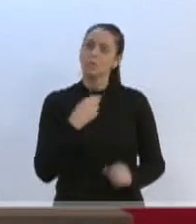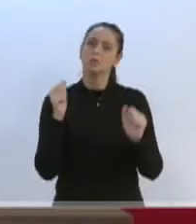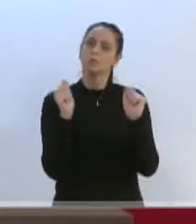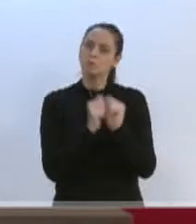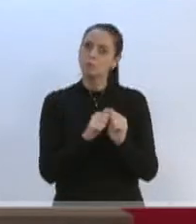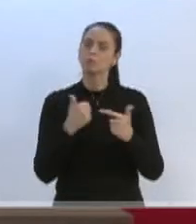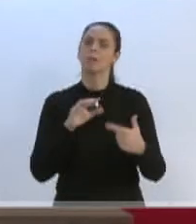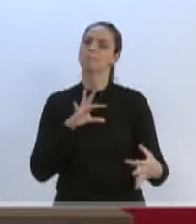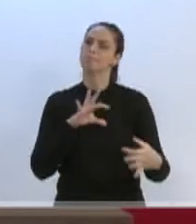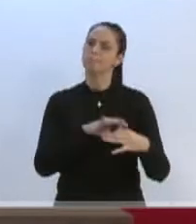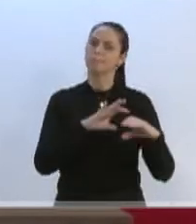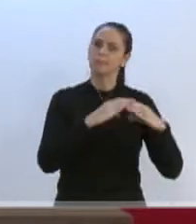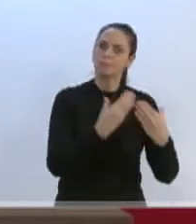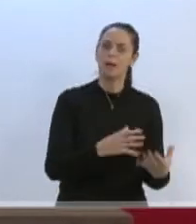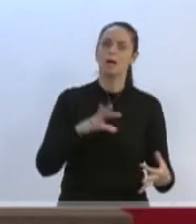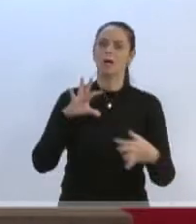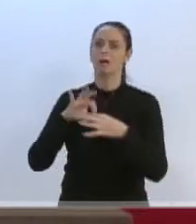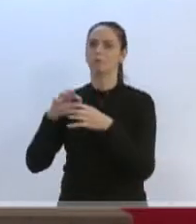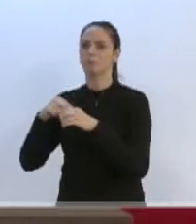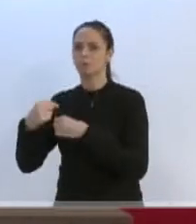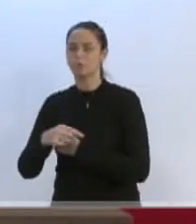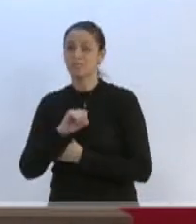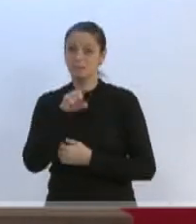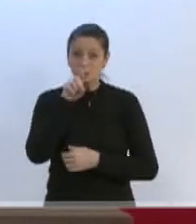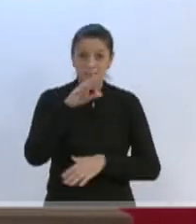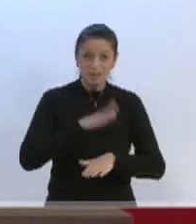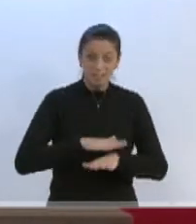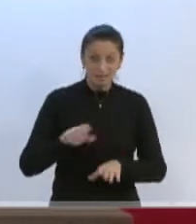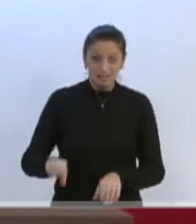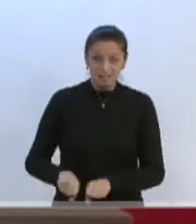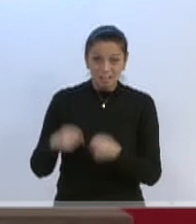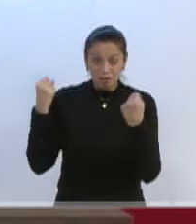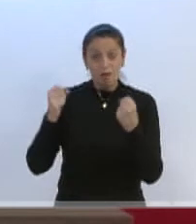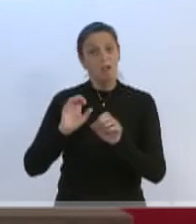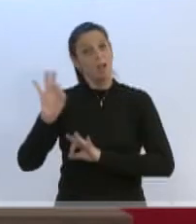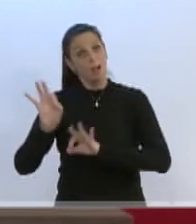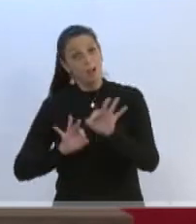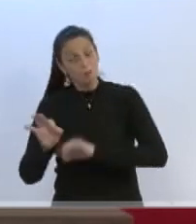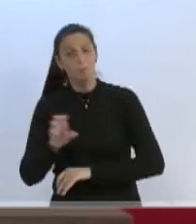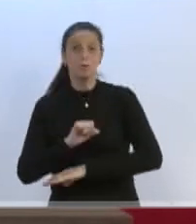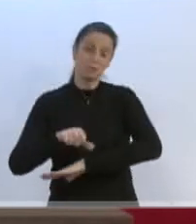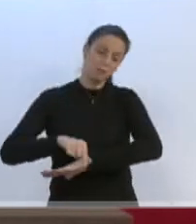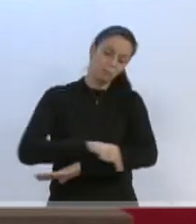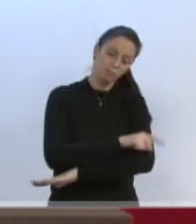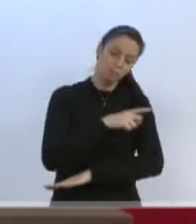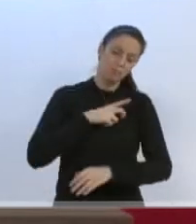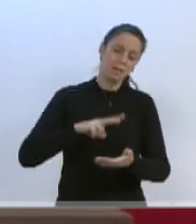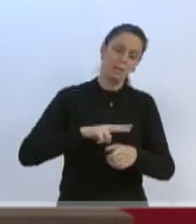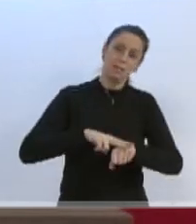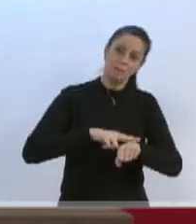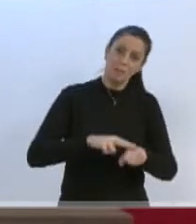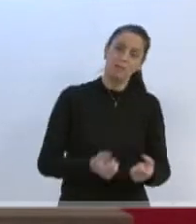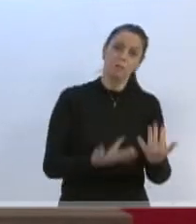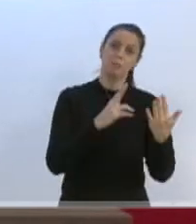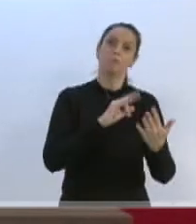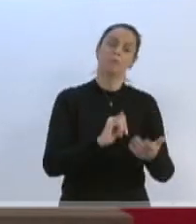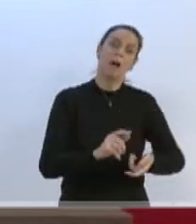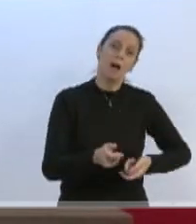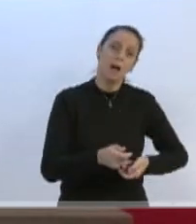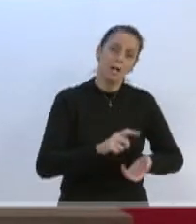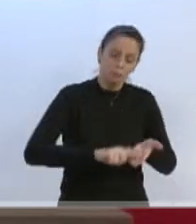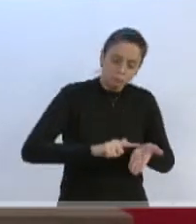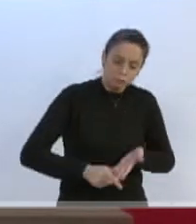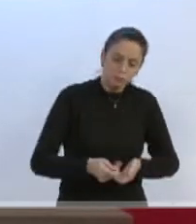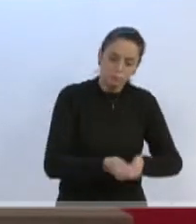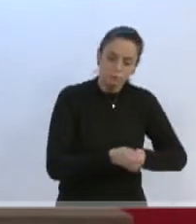vamos trabalhar junto com a nossa cidade. Se você estragou, arruma. Se você não só calçada, tem capim, roça, que vai sobrar mais dinheiro